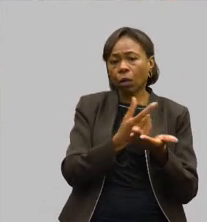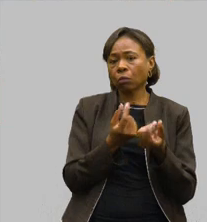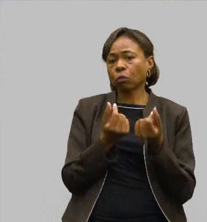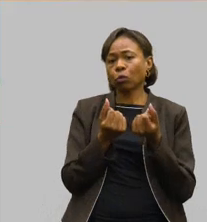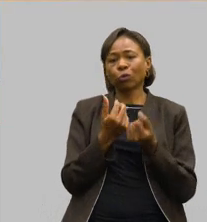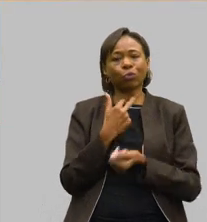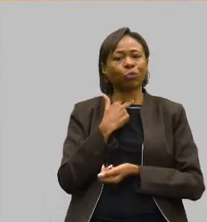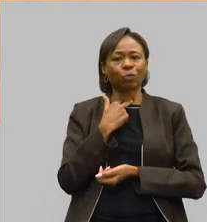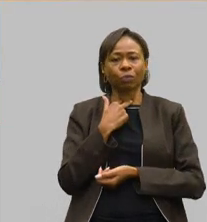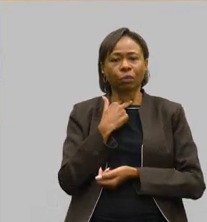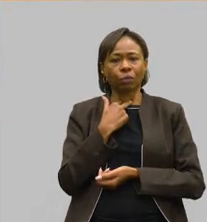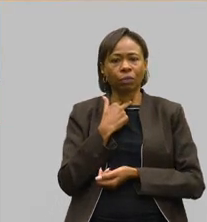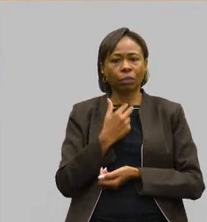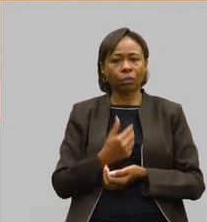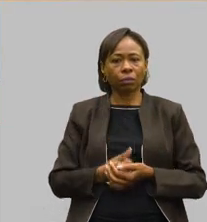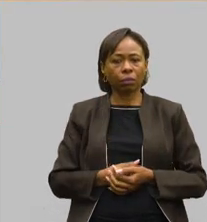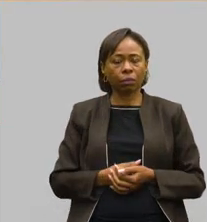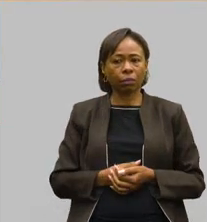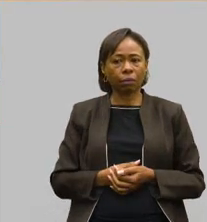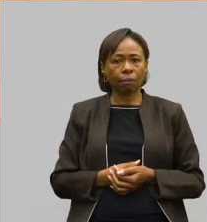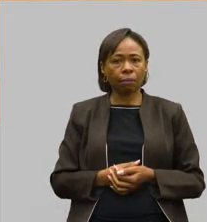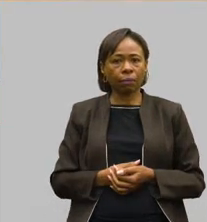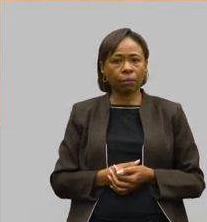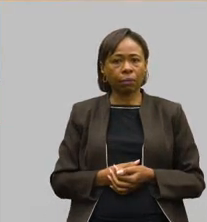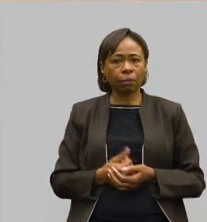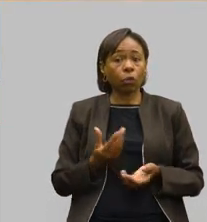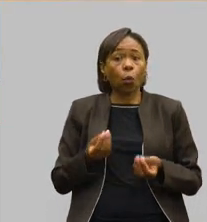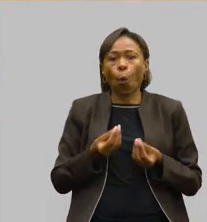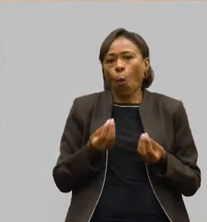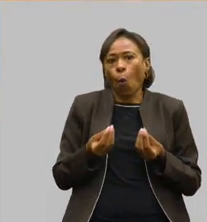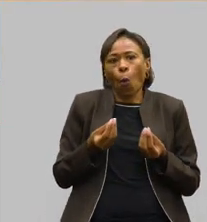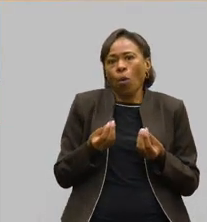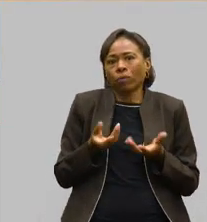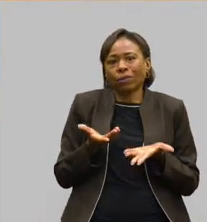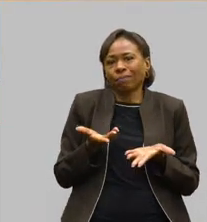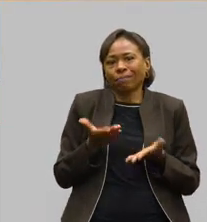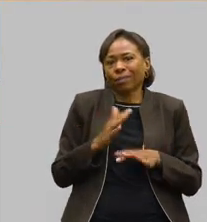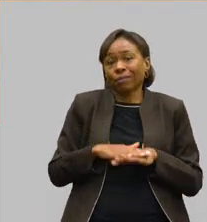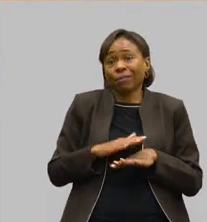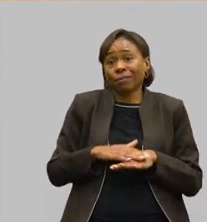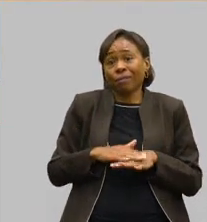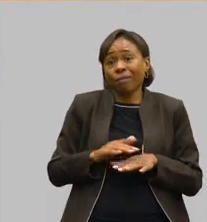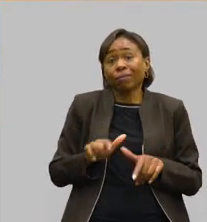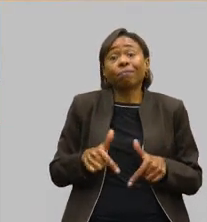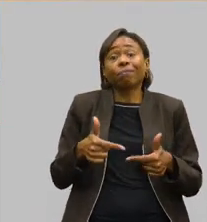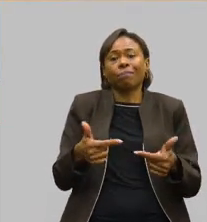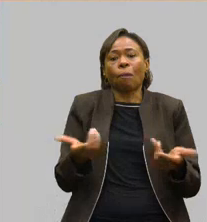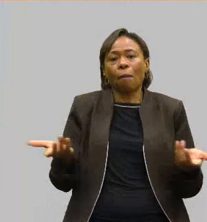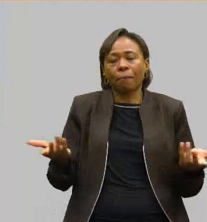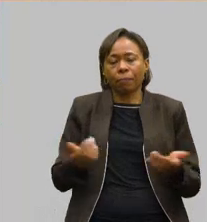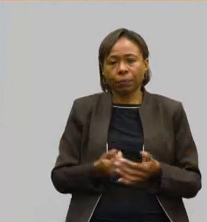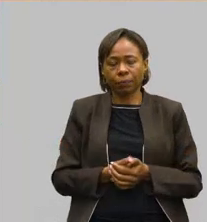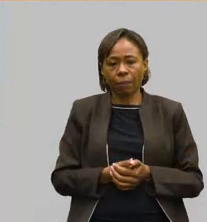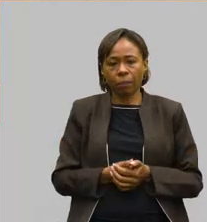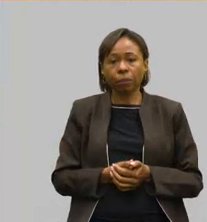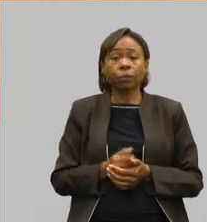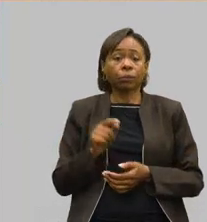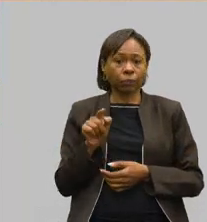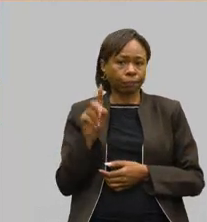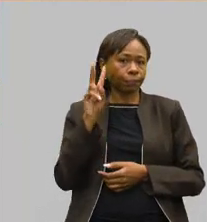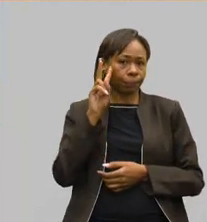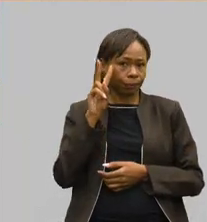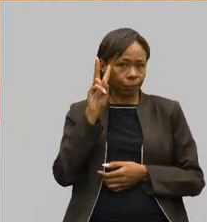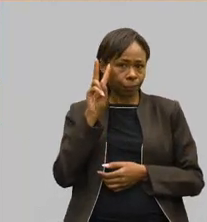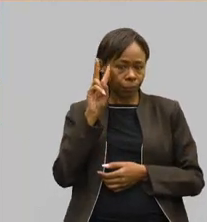Pelo que eu entendi, o que faz que uma situação dessa? A não pode. E, lembrando que a senhora vai